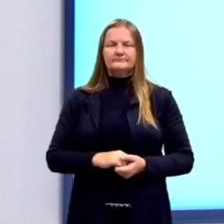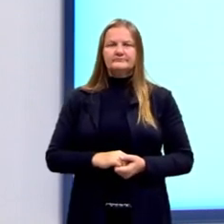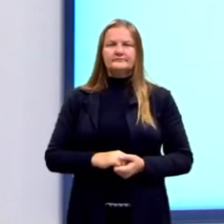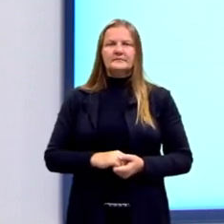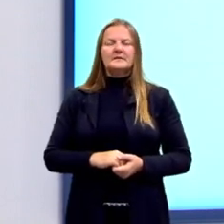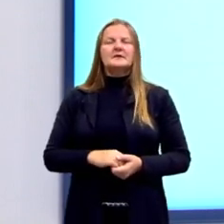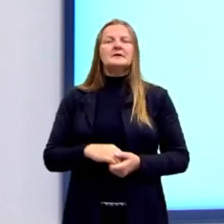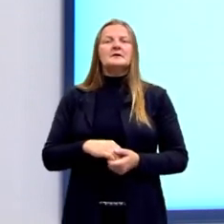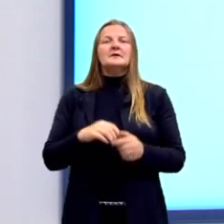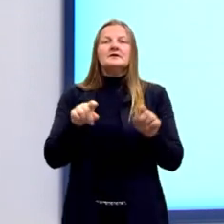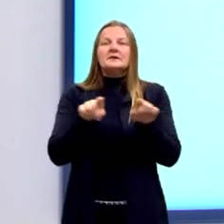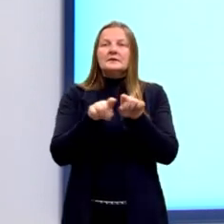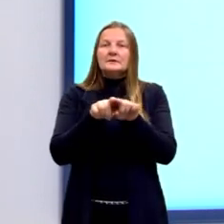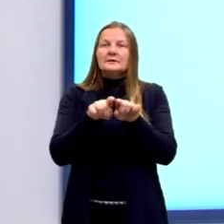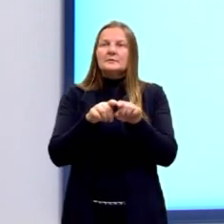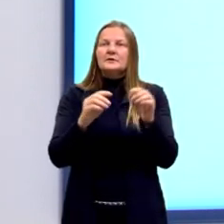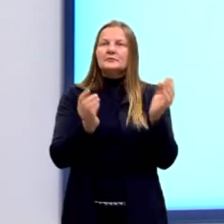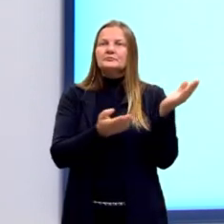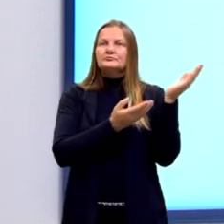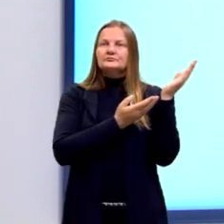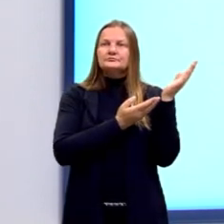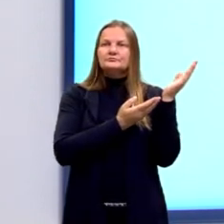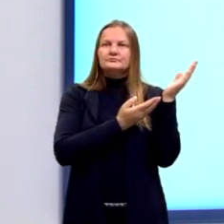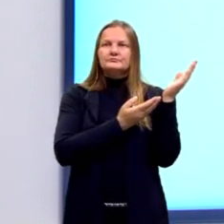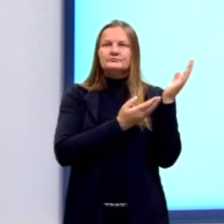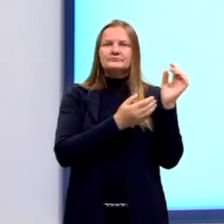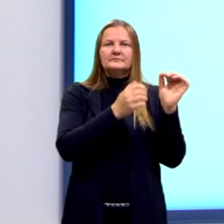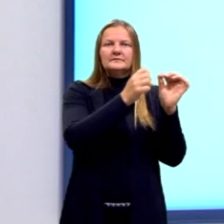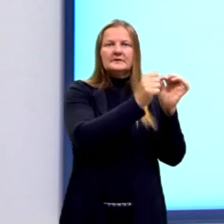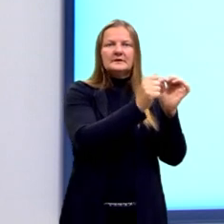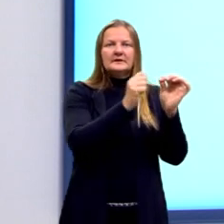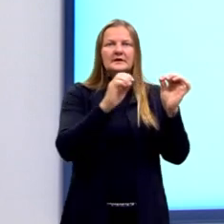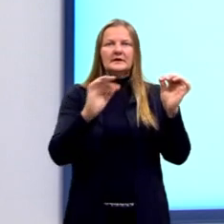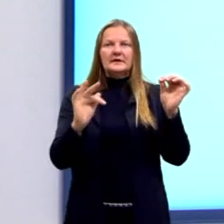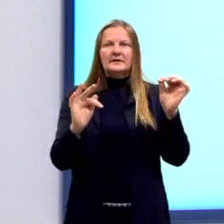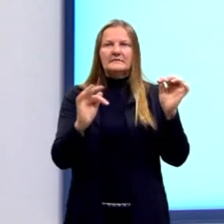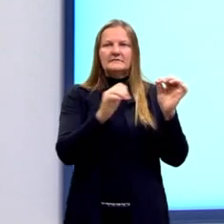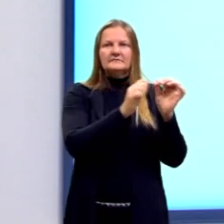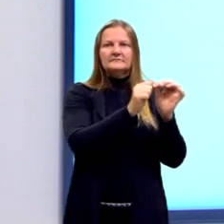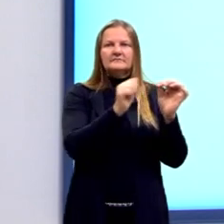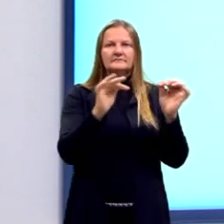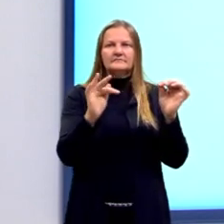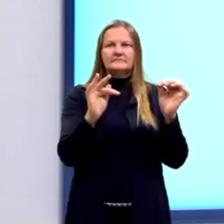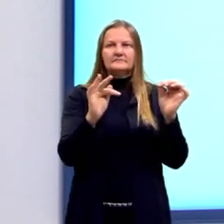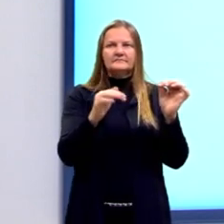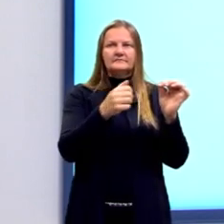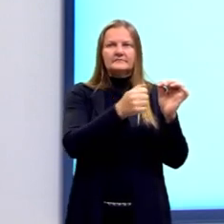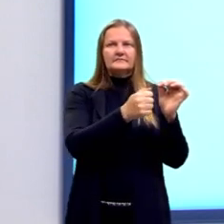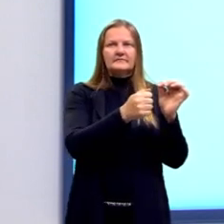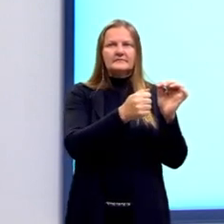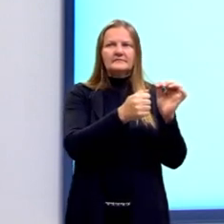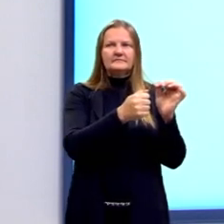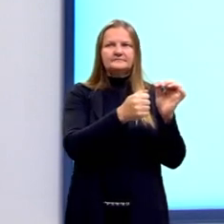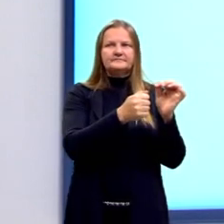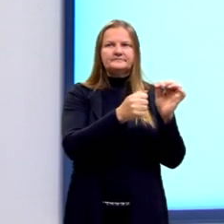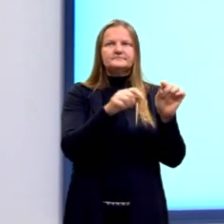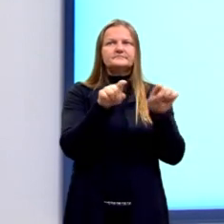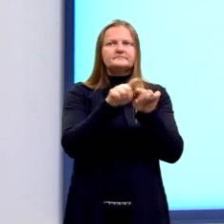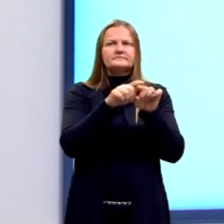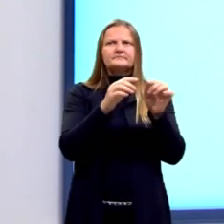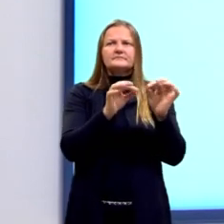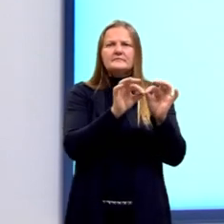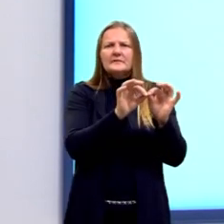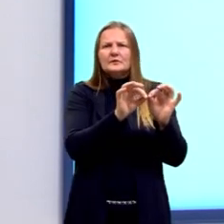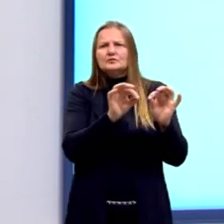Aqui o segmento, então, que fica entre A e F, eu chamei de A. E todo o